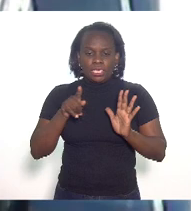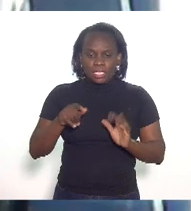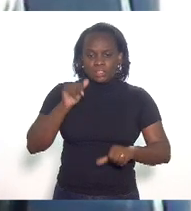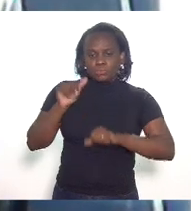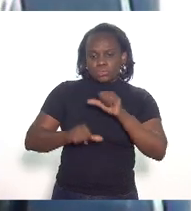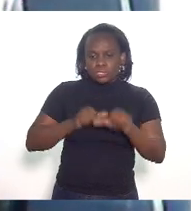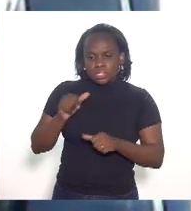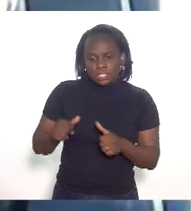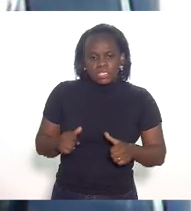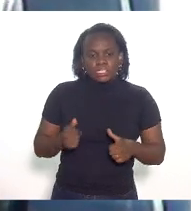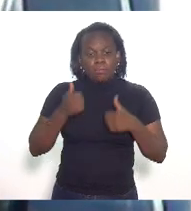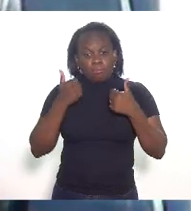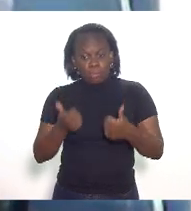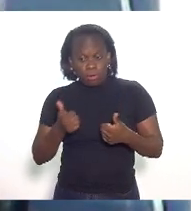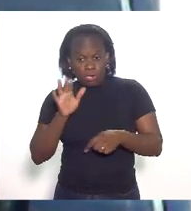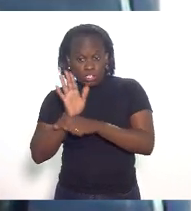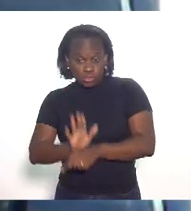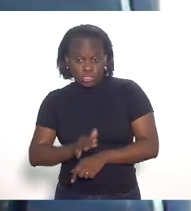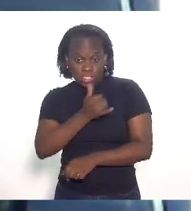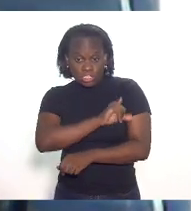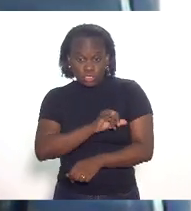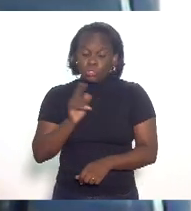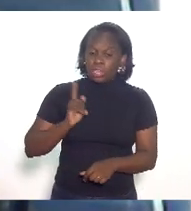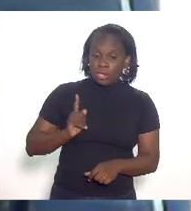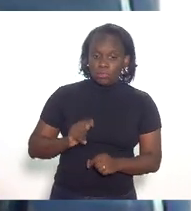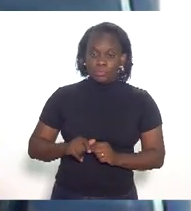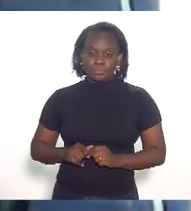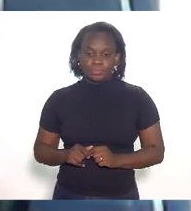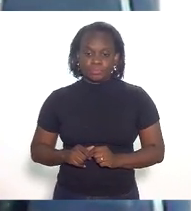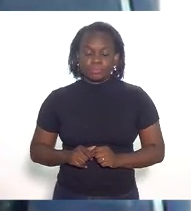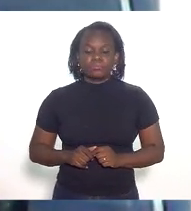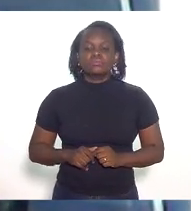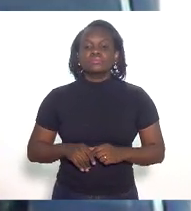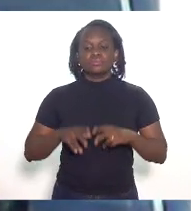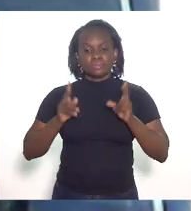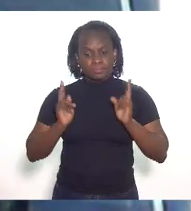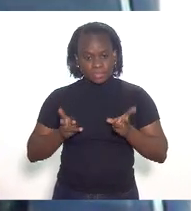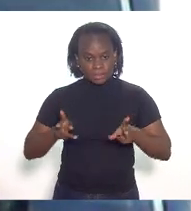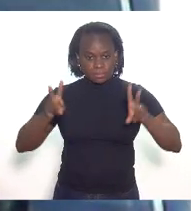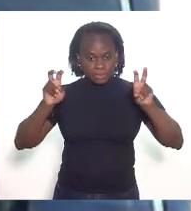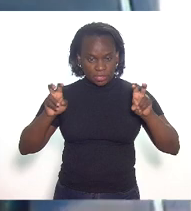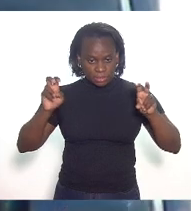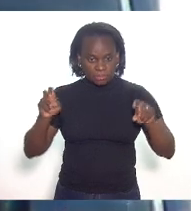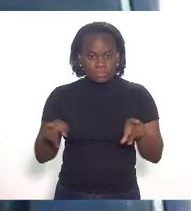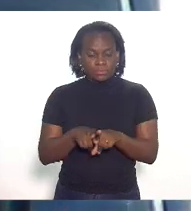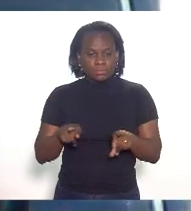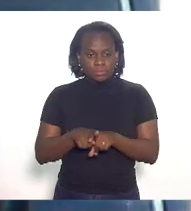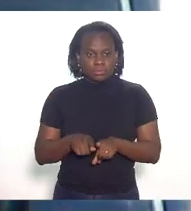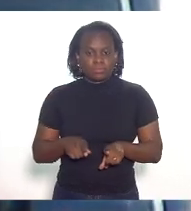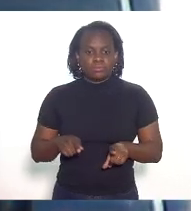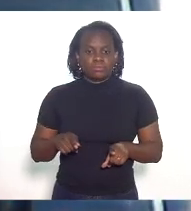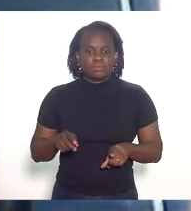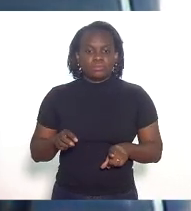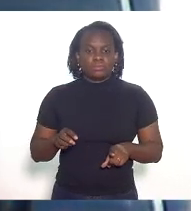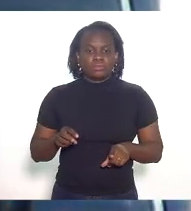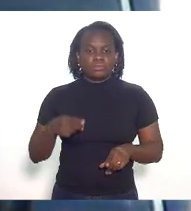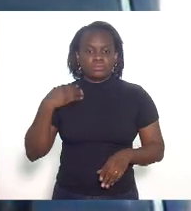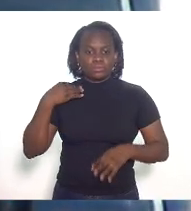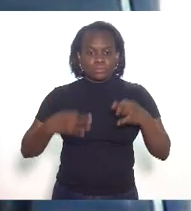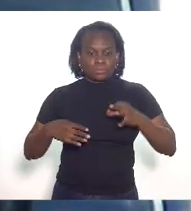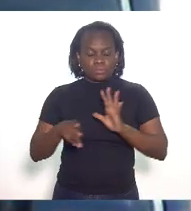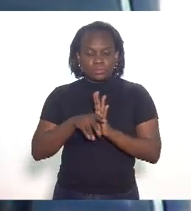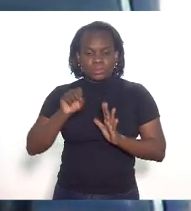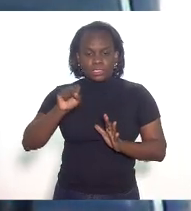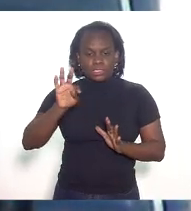transformação ela é benéfica para Rio de Janeiro ou não nesse mesmo aspecto eu destaco também aqui o julgamento do